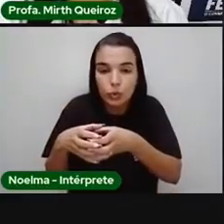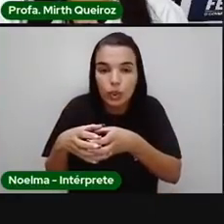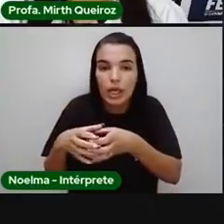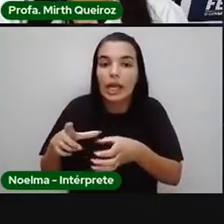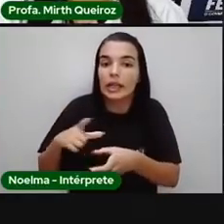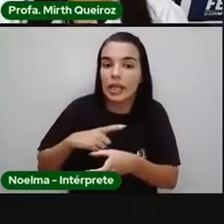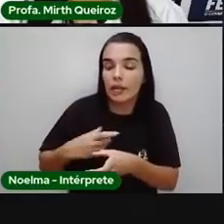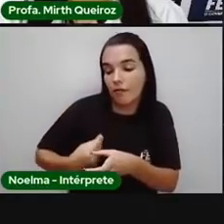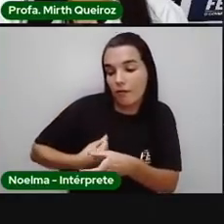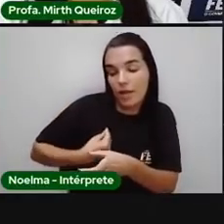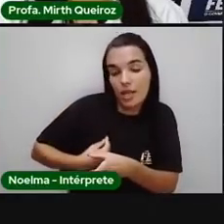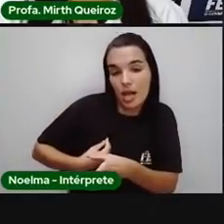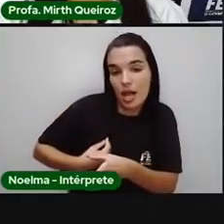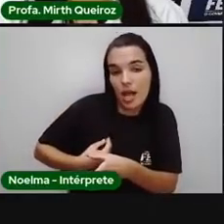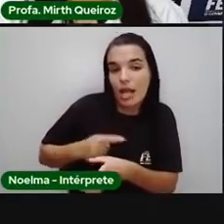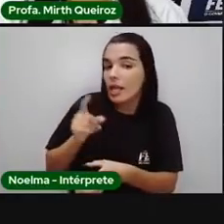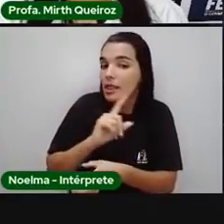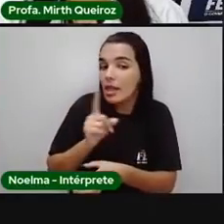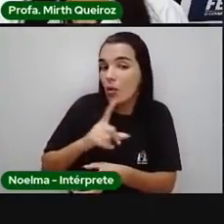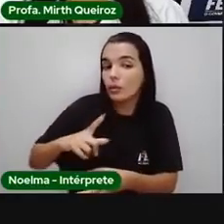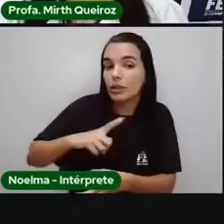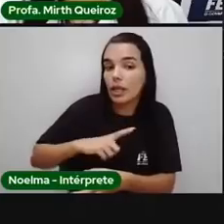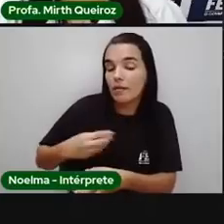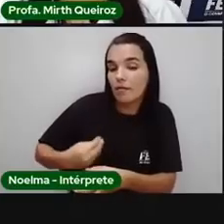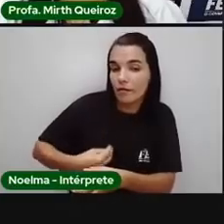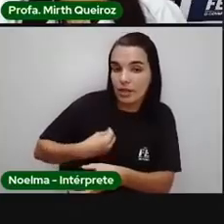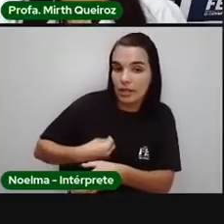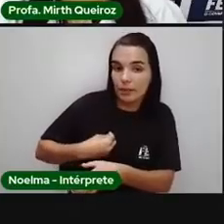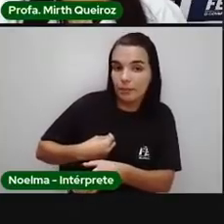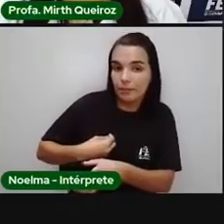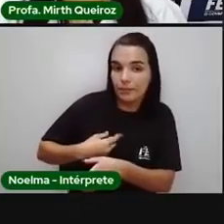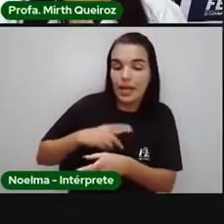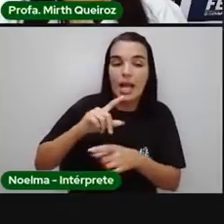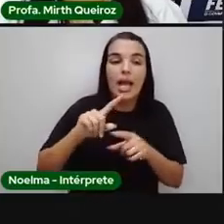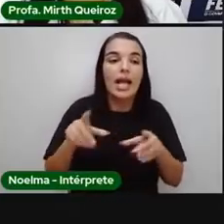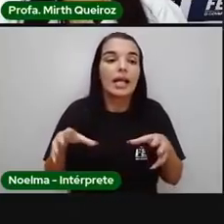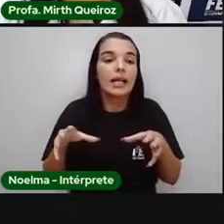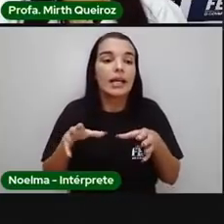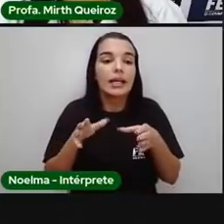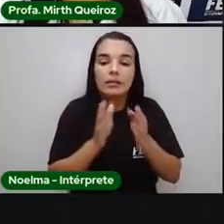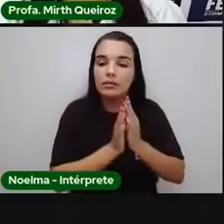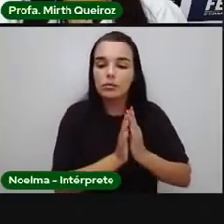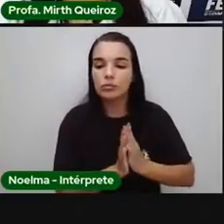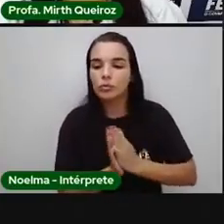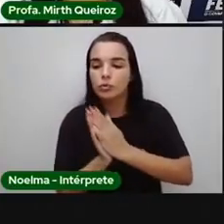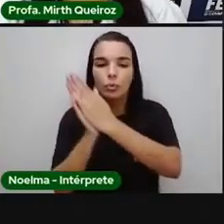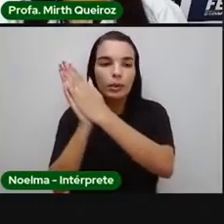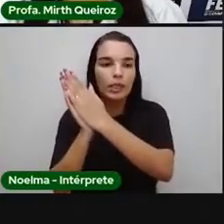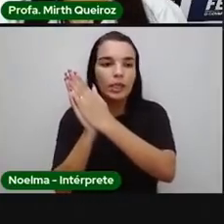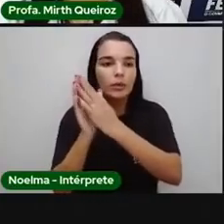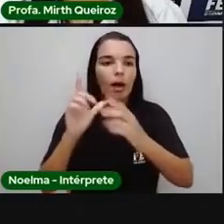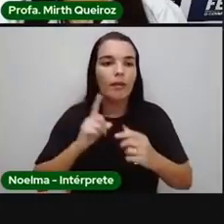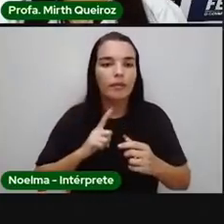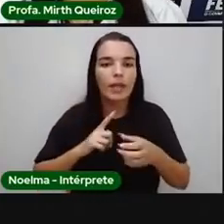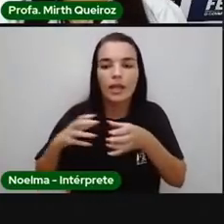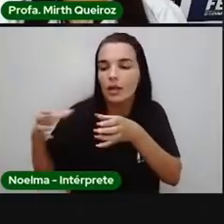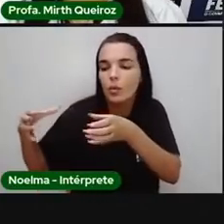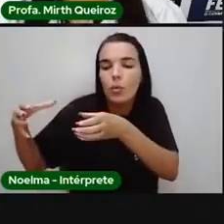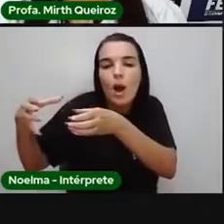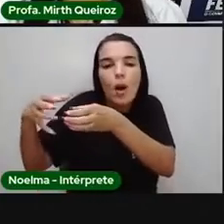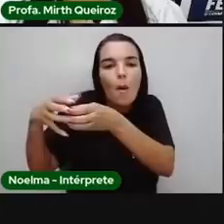Biosfera é a camada de vida. E aqui nós temos uma comunidade. Na